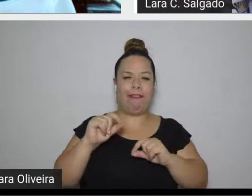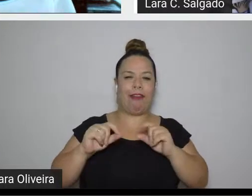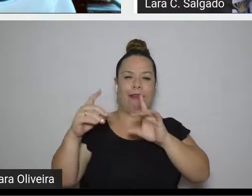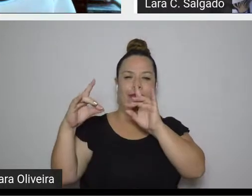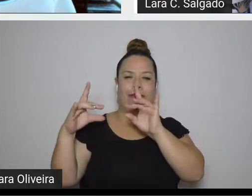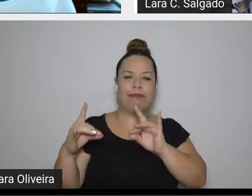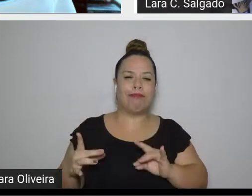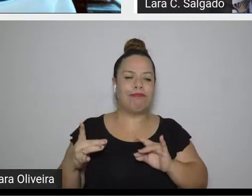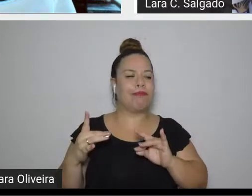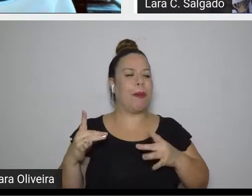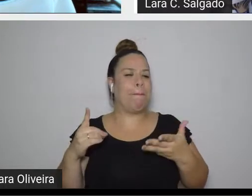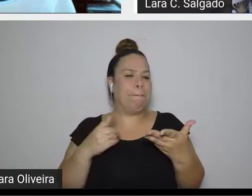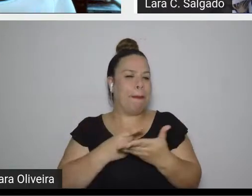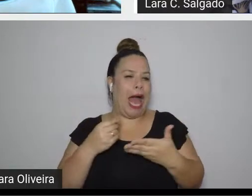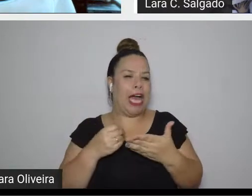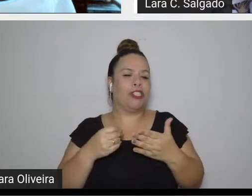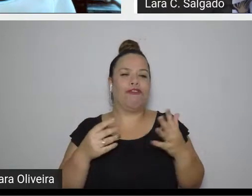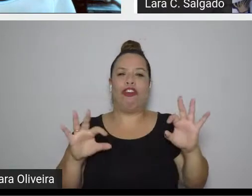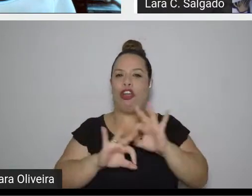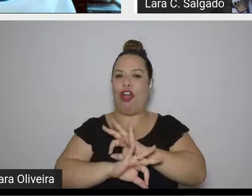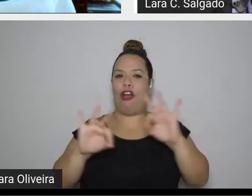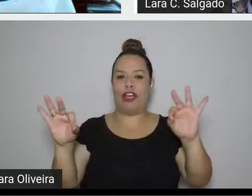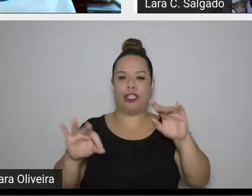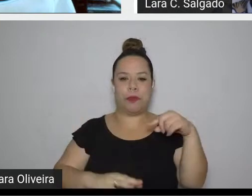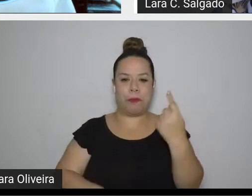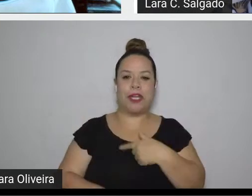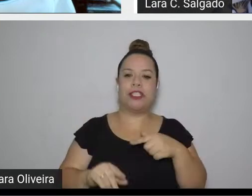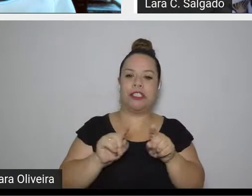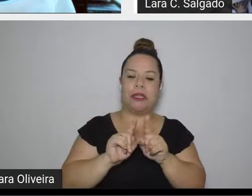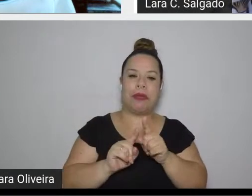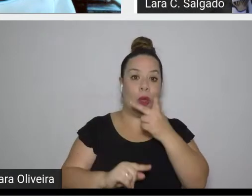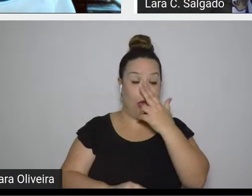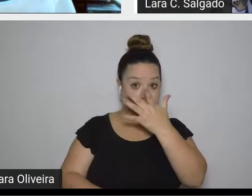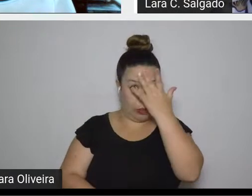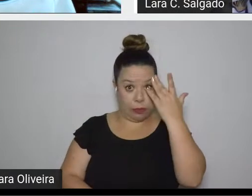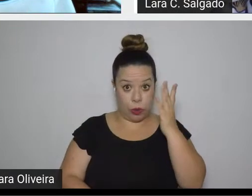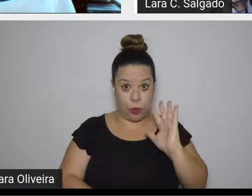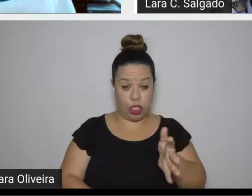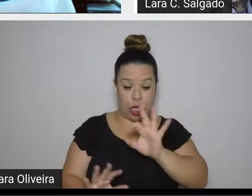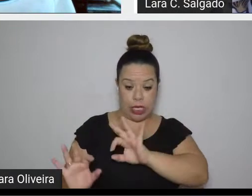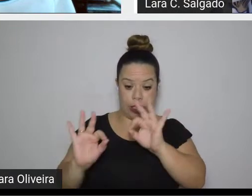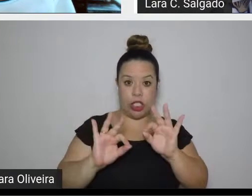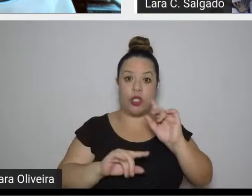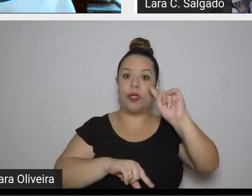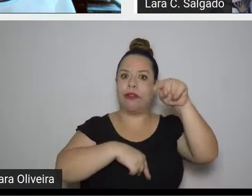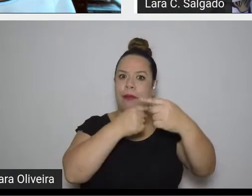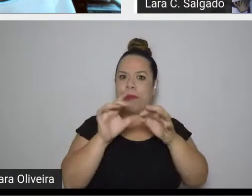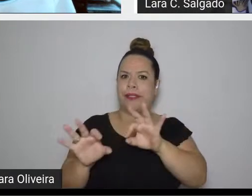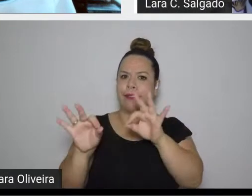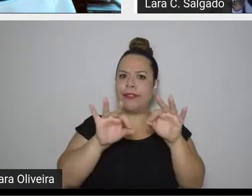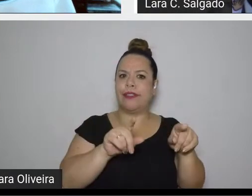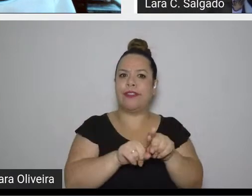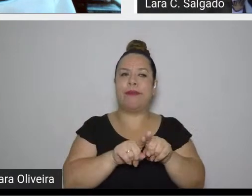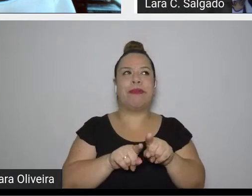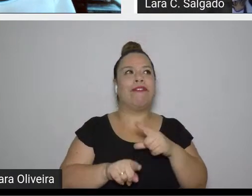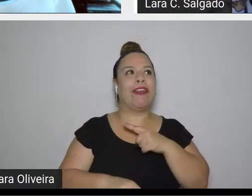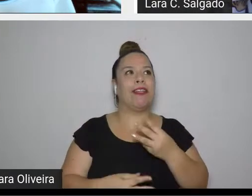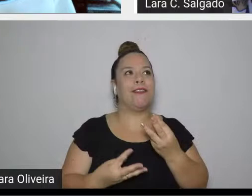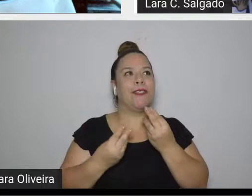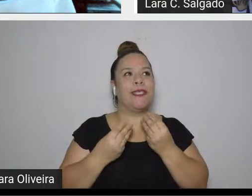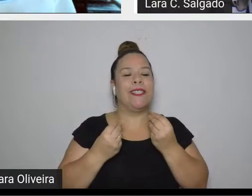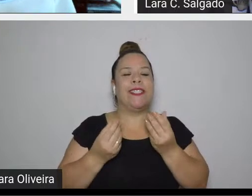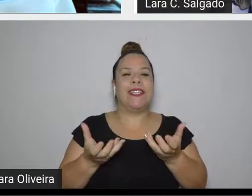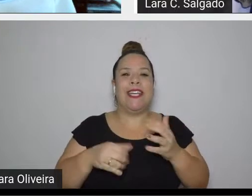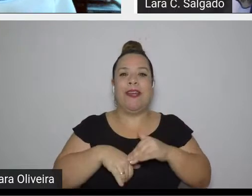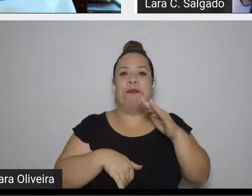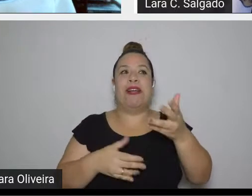ótimo, assim, acho que todos que estão assistindo e vão assistir ainda puderam ficar com esse gostinho de quero mais e